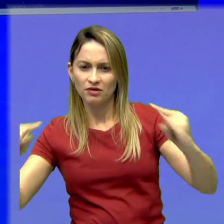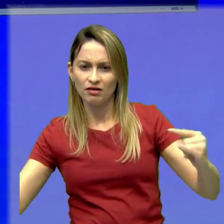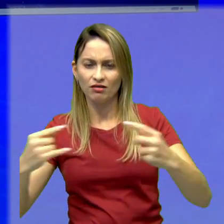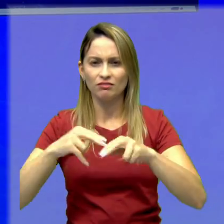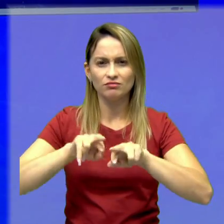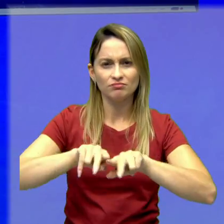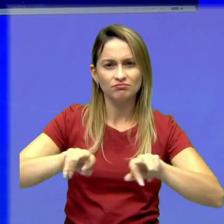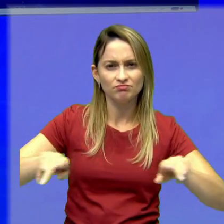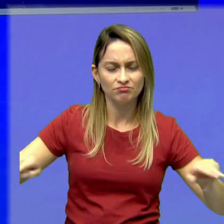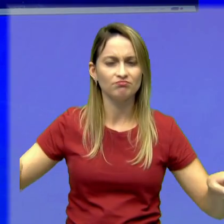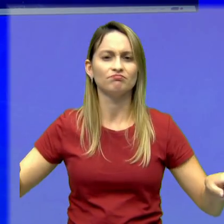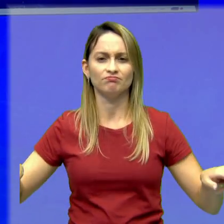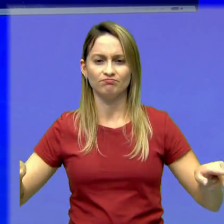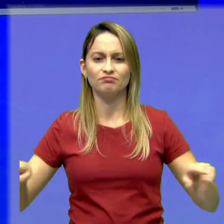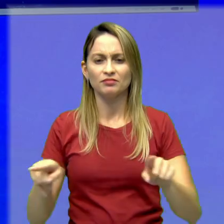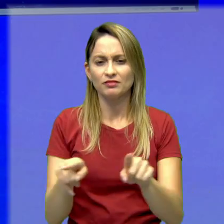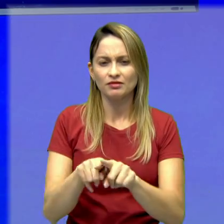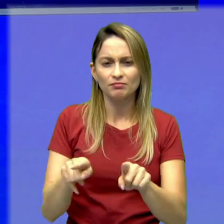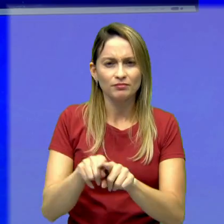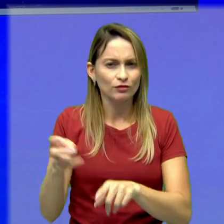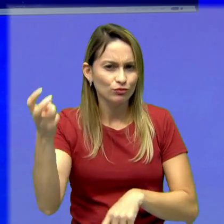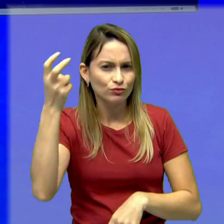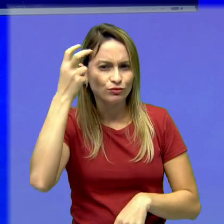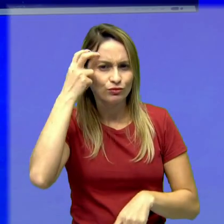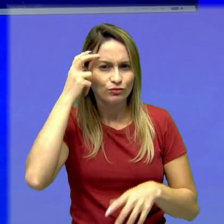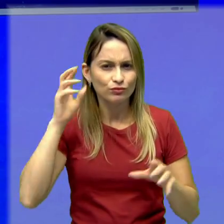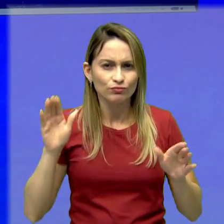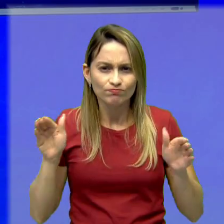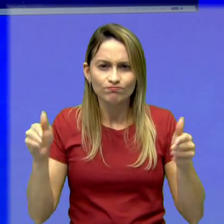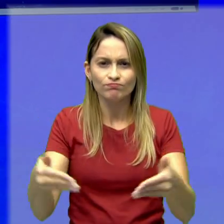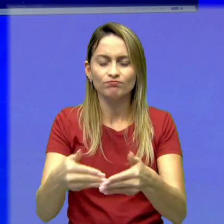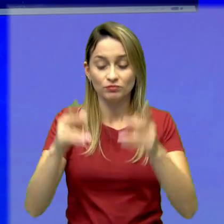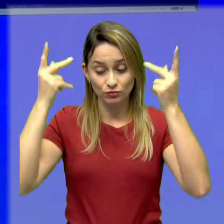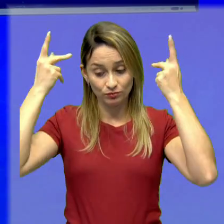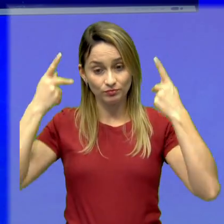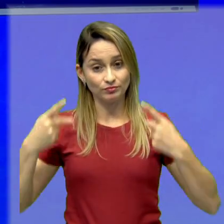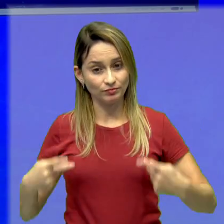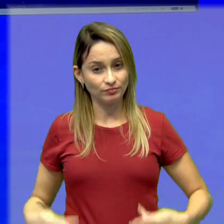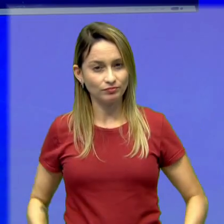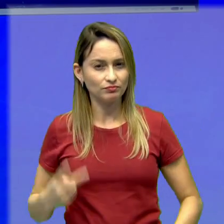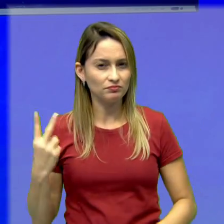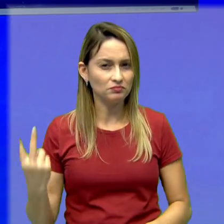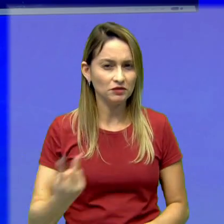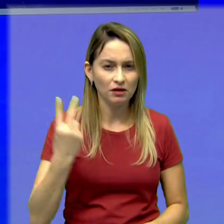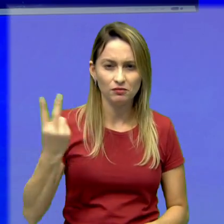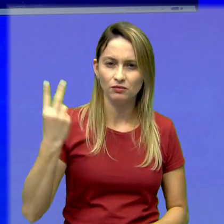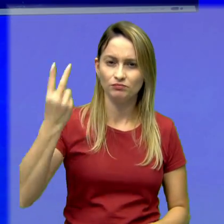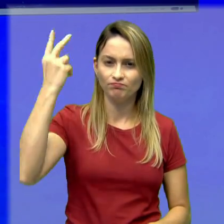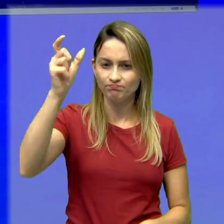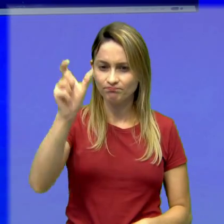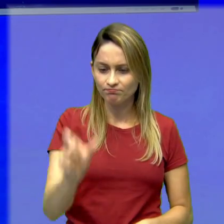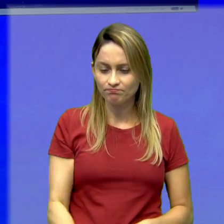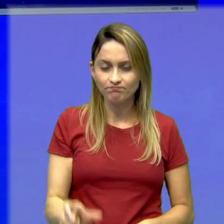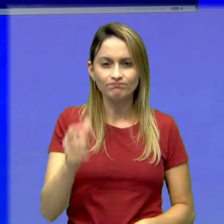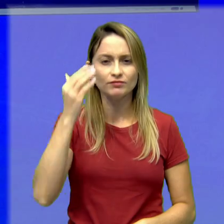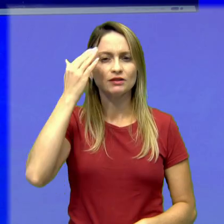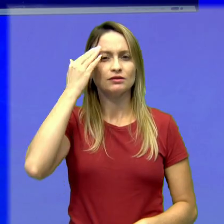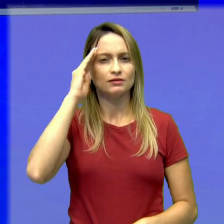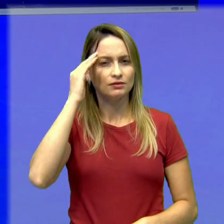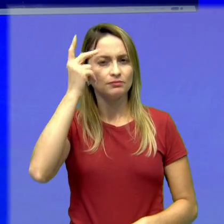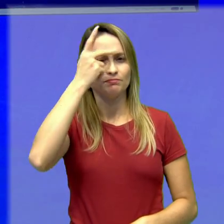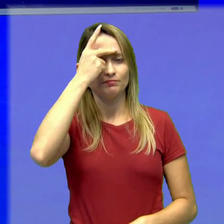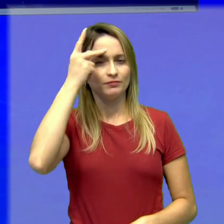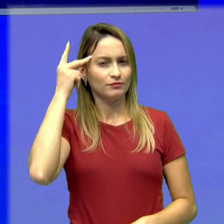A cultura grega era uma cultura centralmente humanista, centrada na valorização e no entendimento do homem.